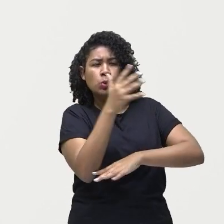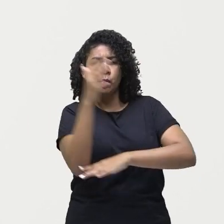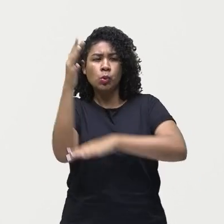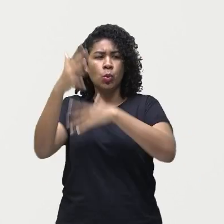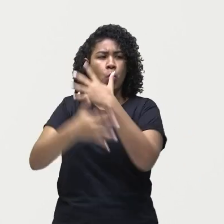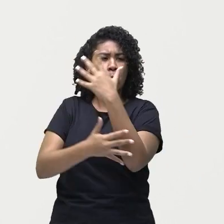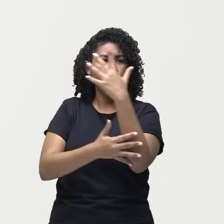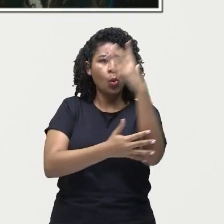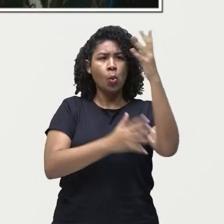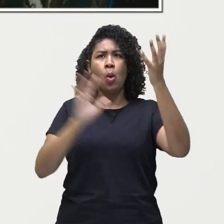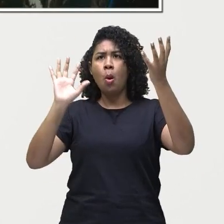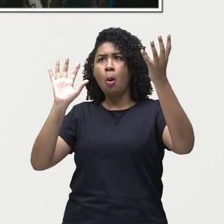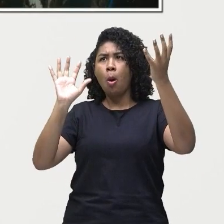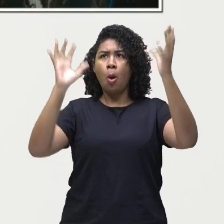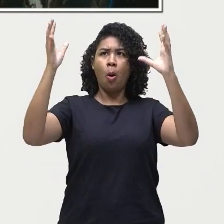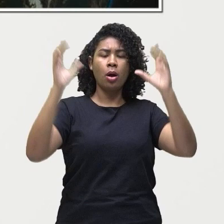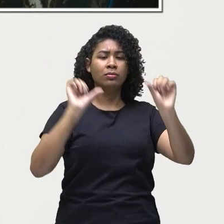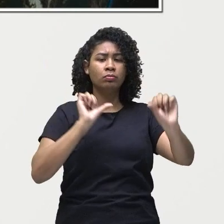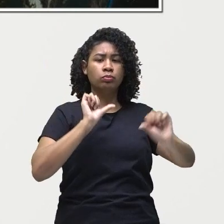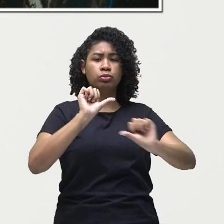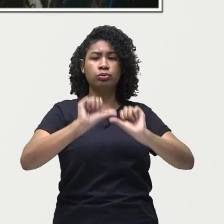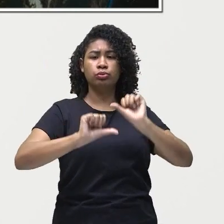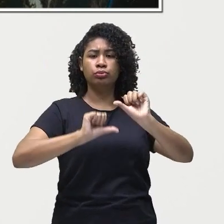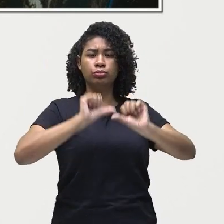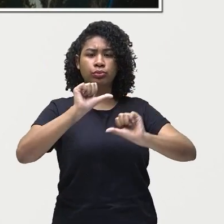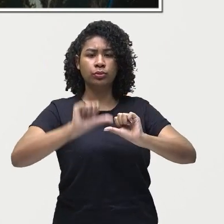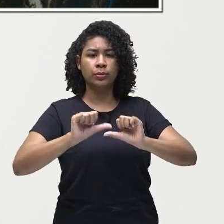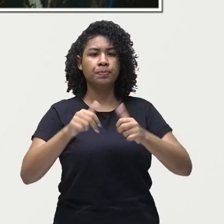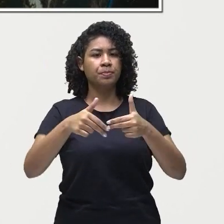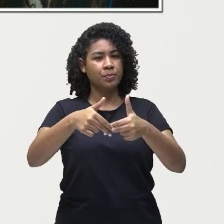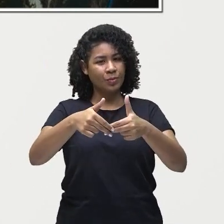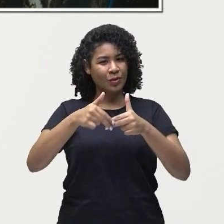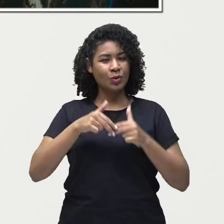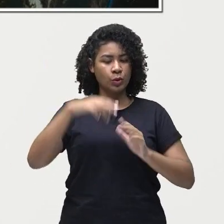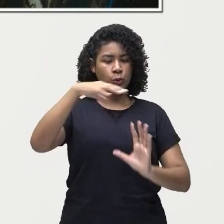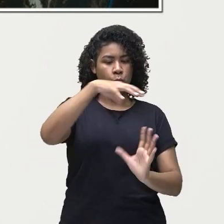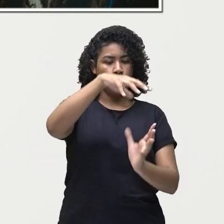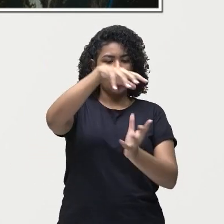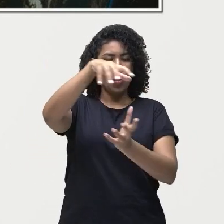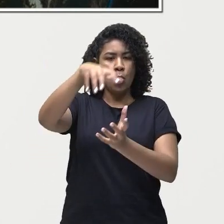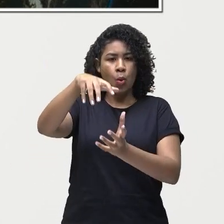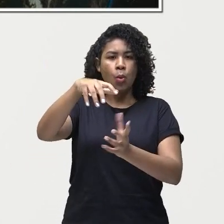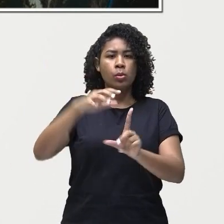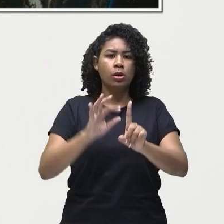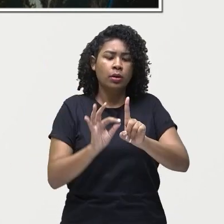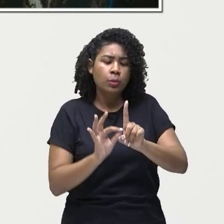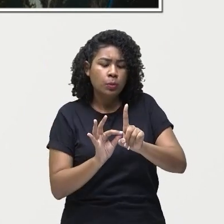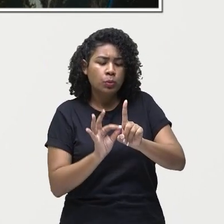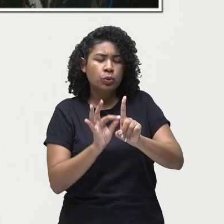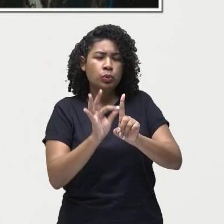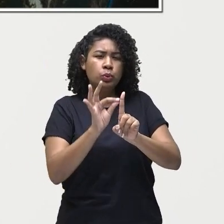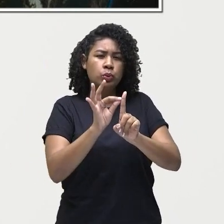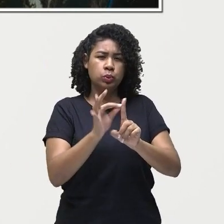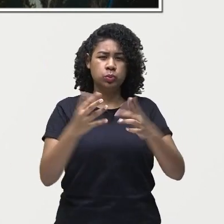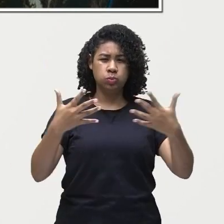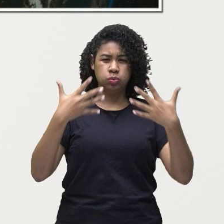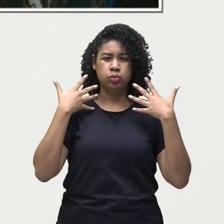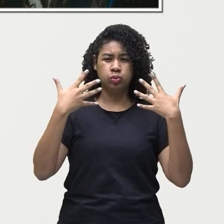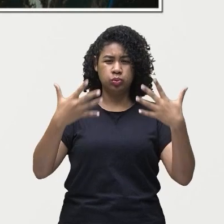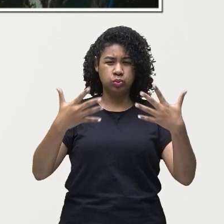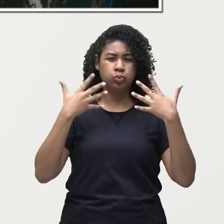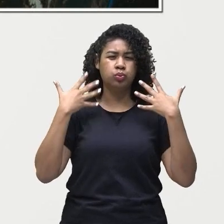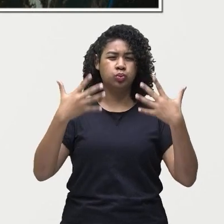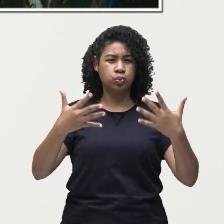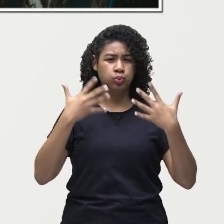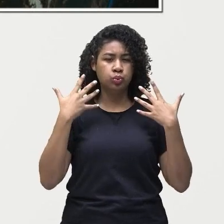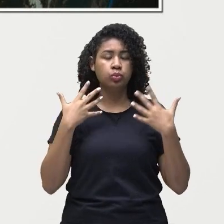aquecimento global e o aumento da é o aumento da temperatura média do planeta devido